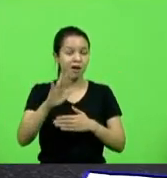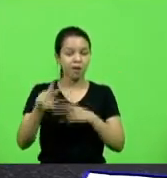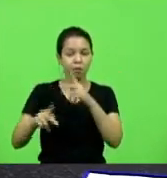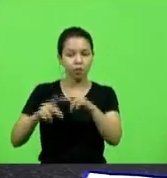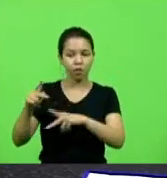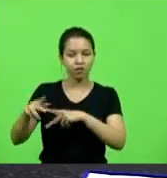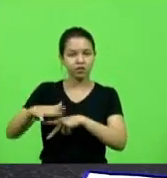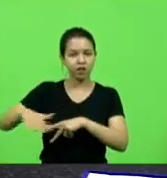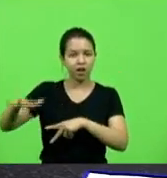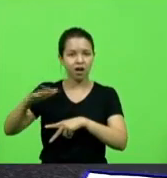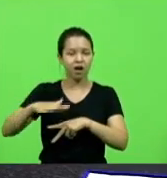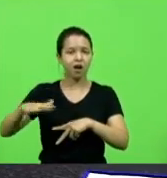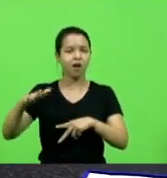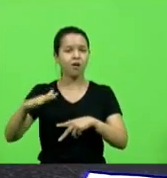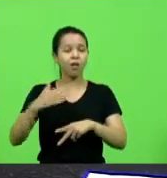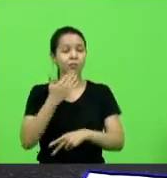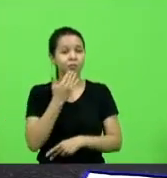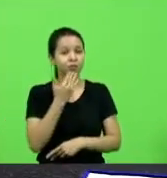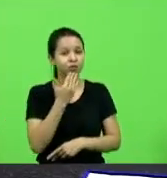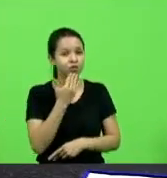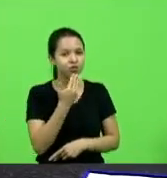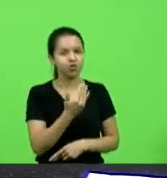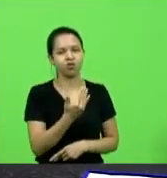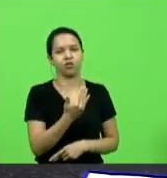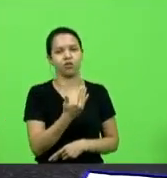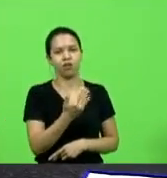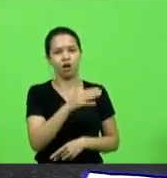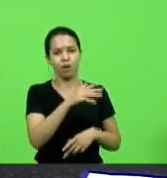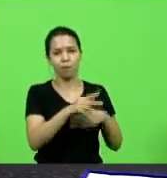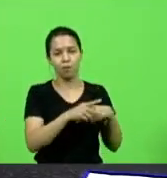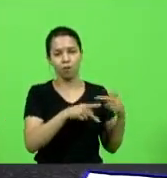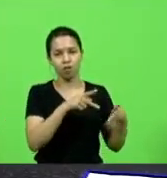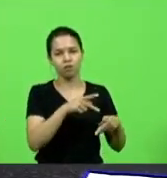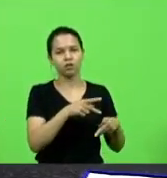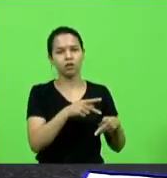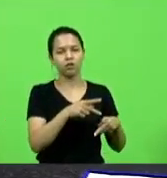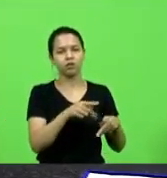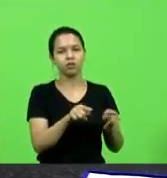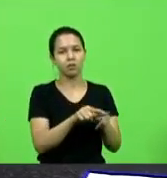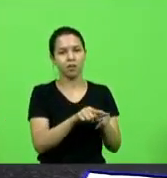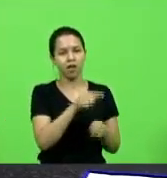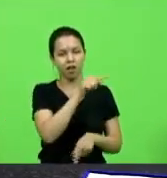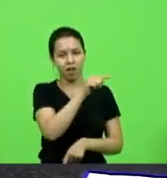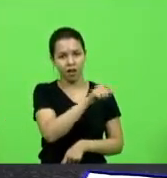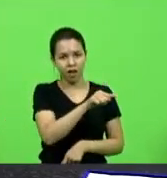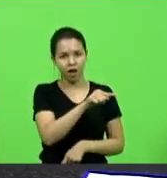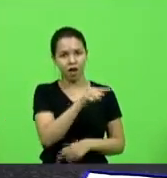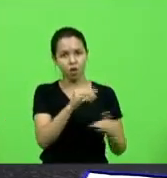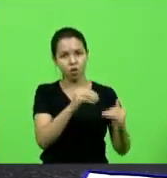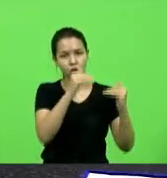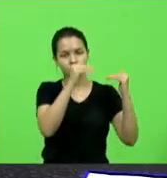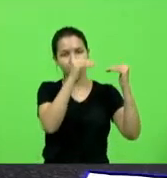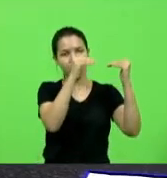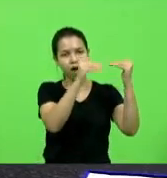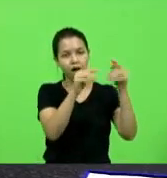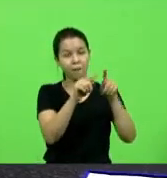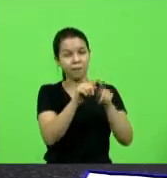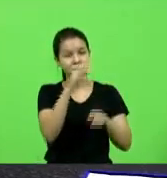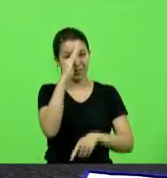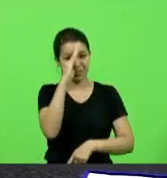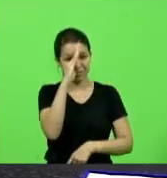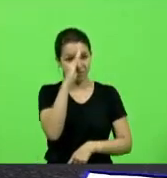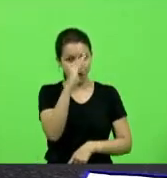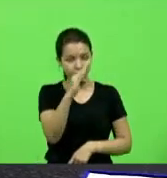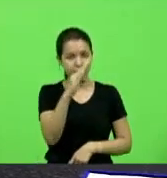autoridades do estado pelo governo do estado e principalmente pela CASAM para que rapidamente dê uma